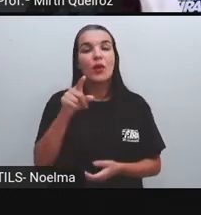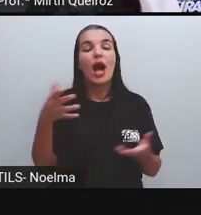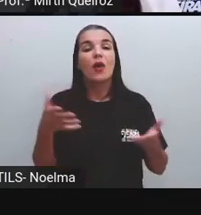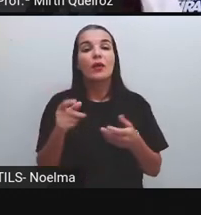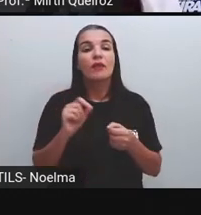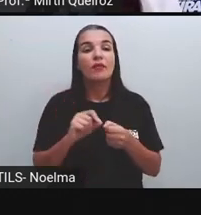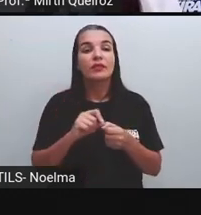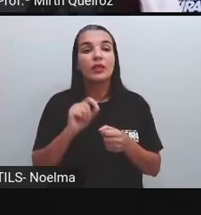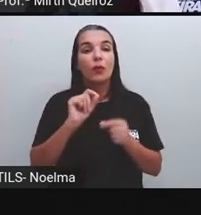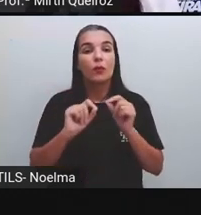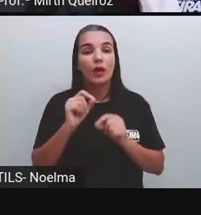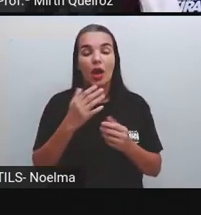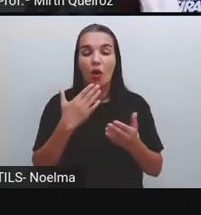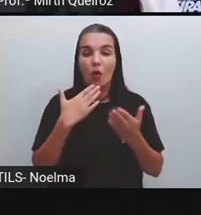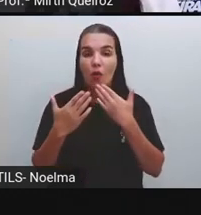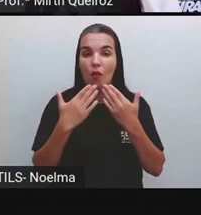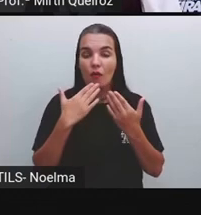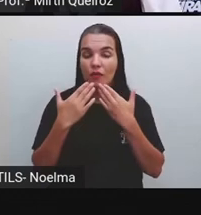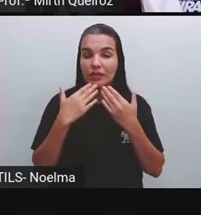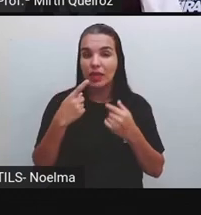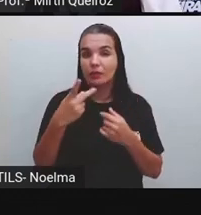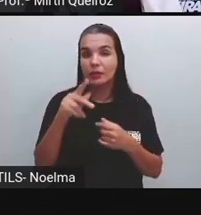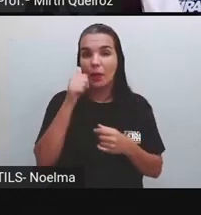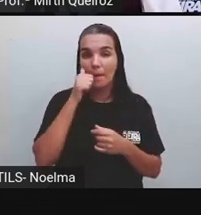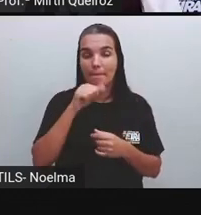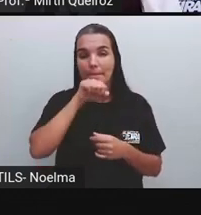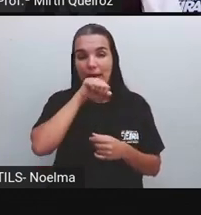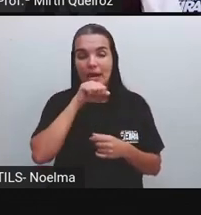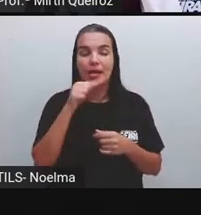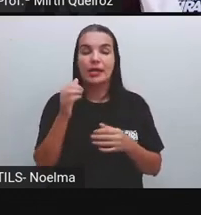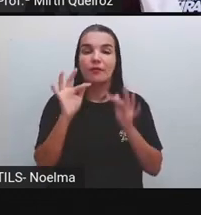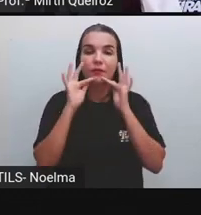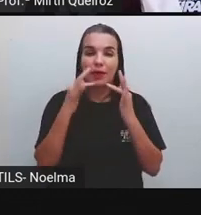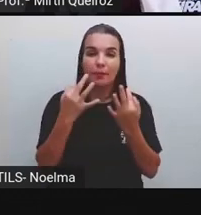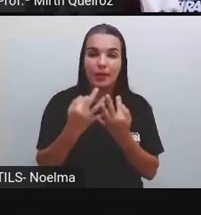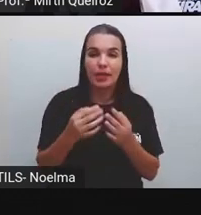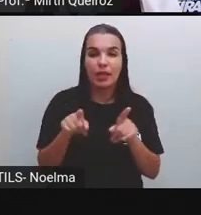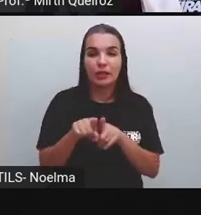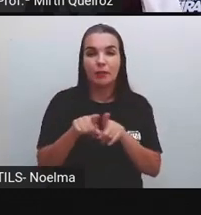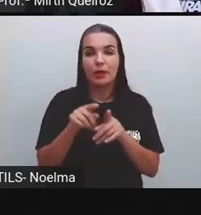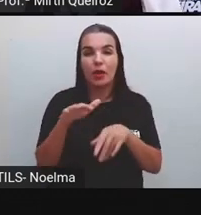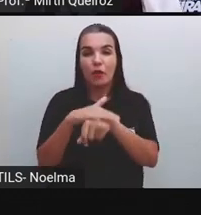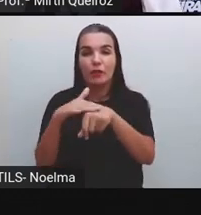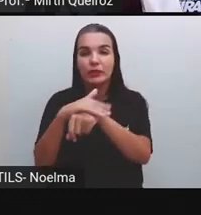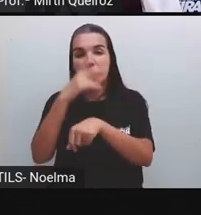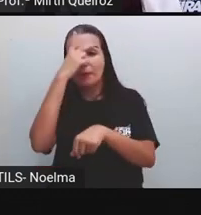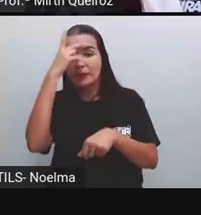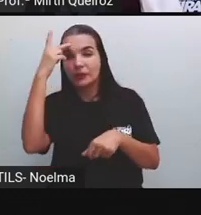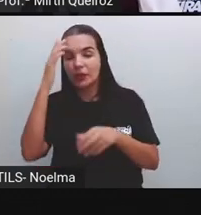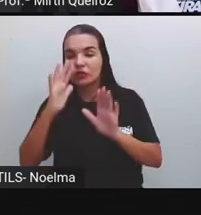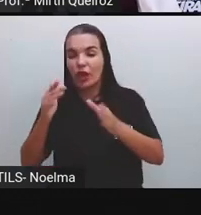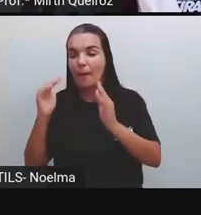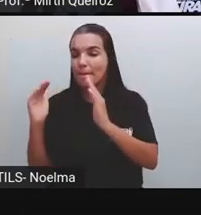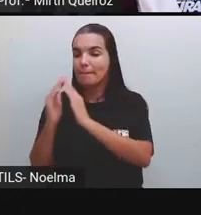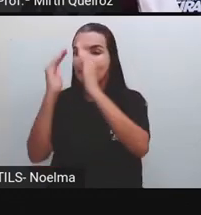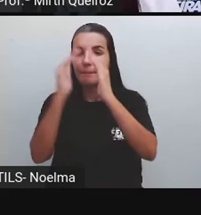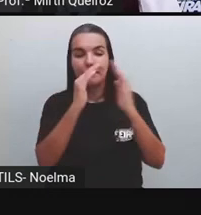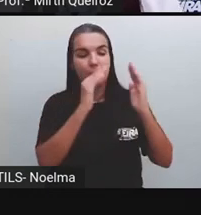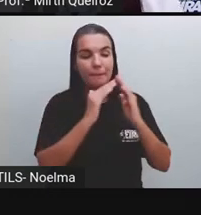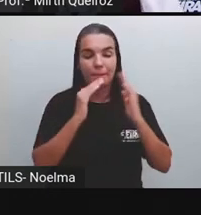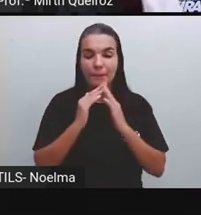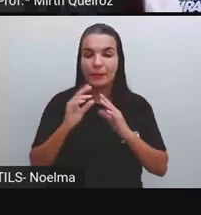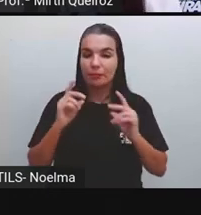fazer? Vocês vão conversar com os pais de vocês. Vocês podem conversar com pessoas que moram aí na rua há mais tempo. Se vocês encontrarem